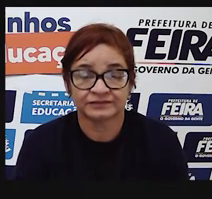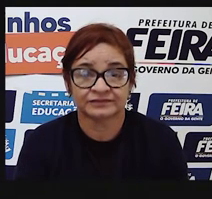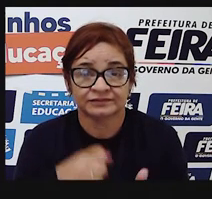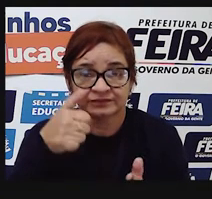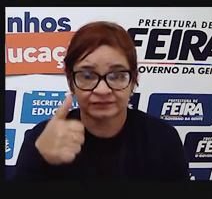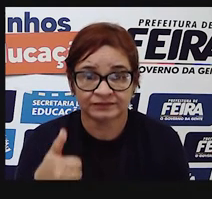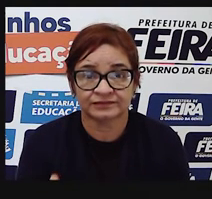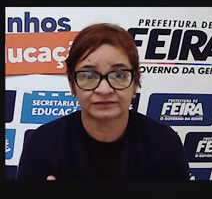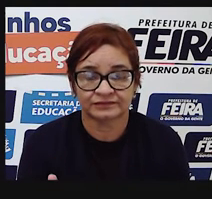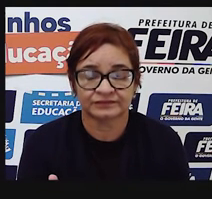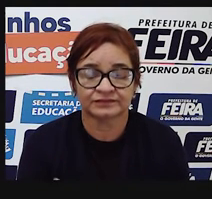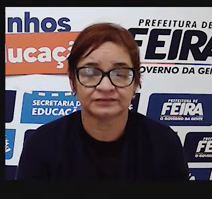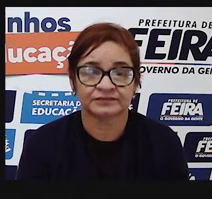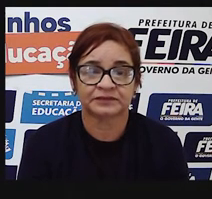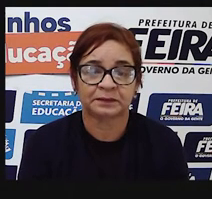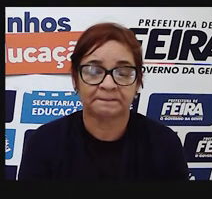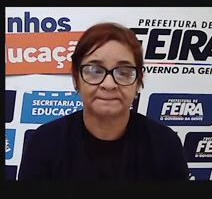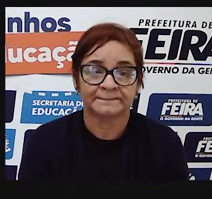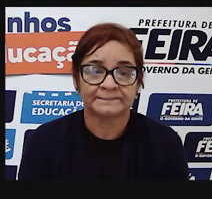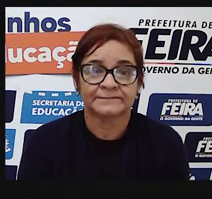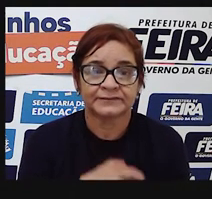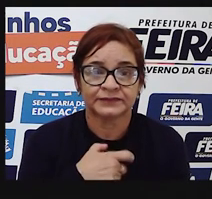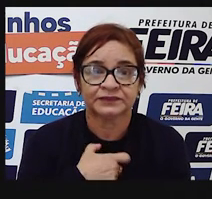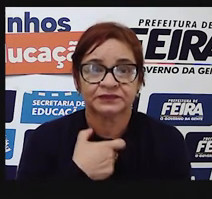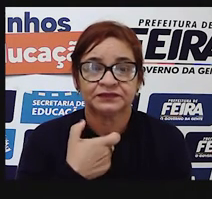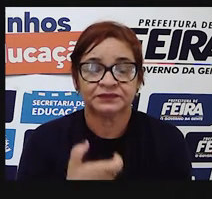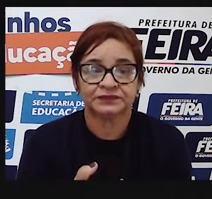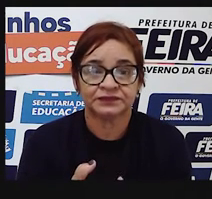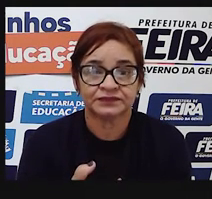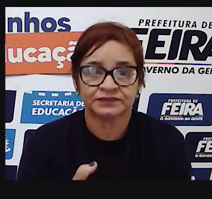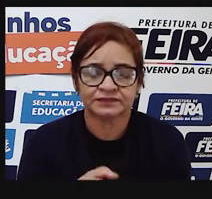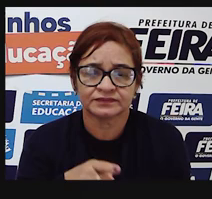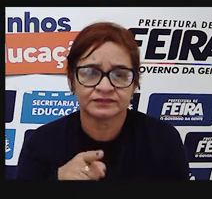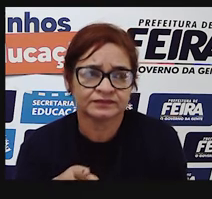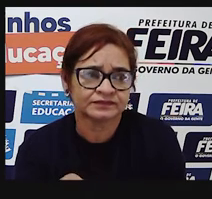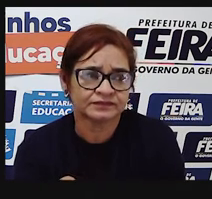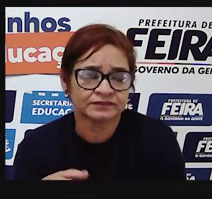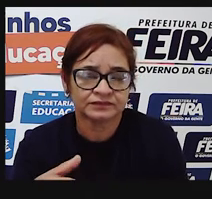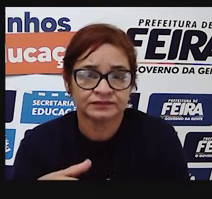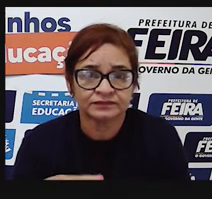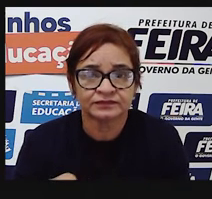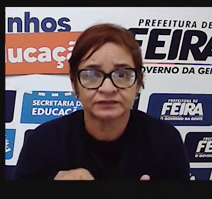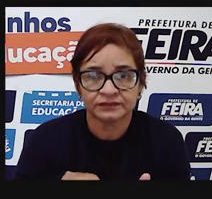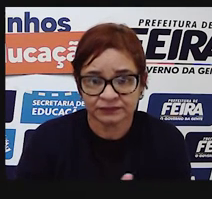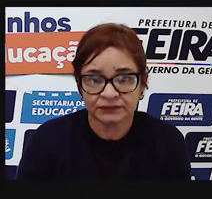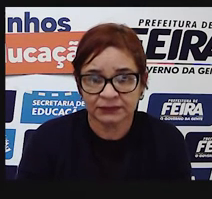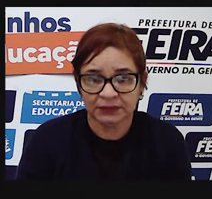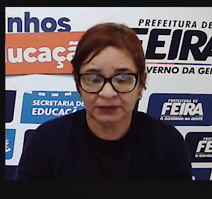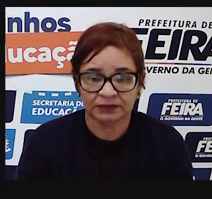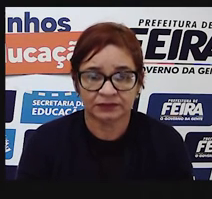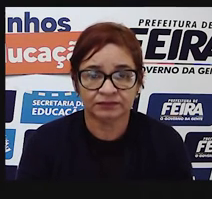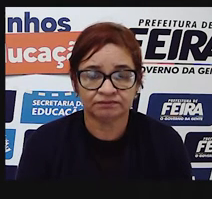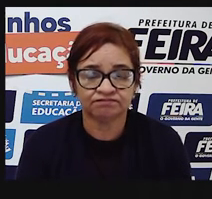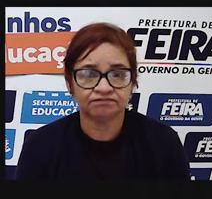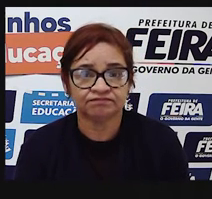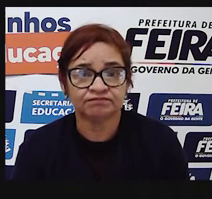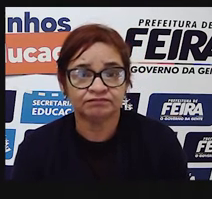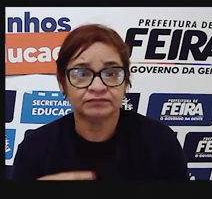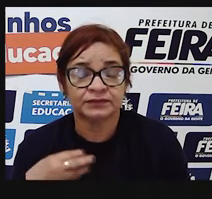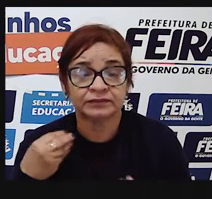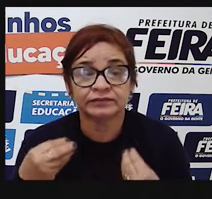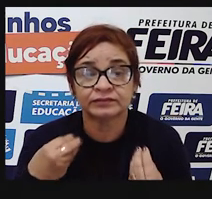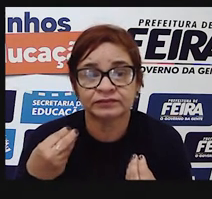dar entonação ao que está escrito. Dito, da ideia da entonação da voz. E com relação ao sentido,